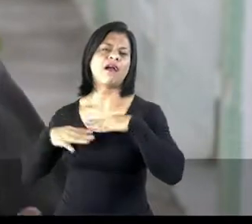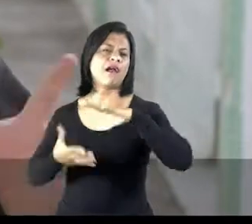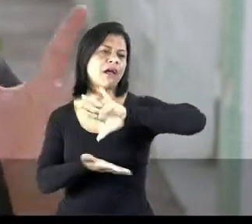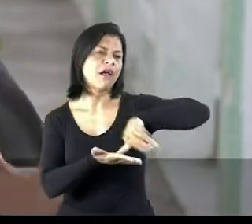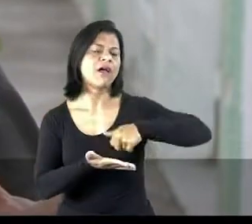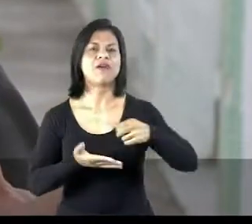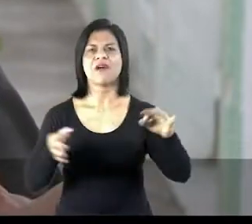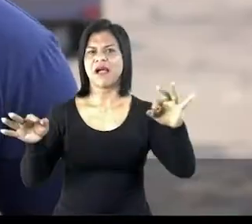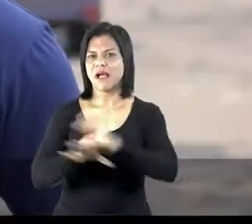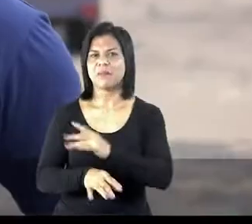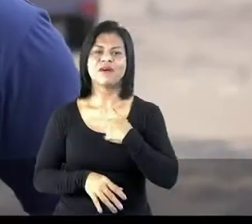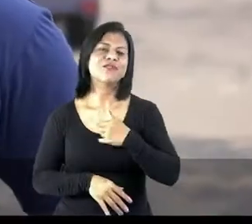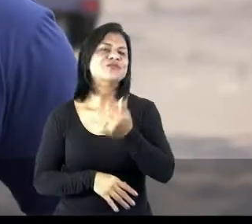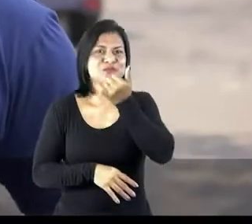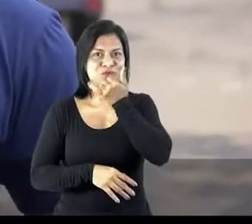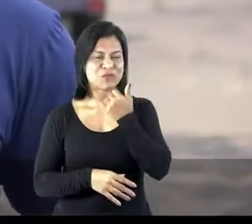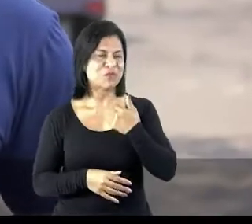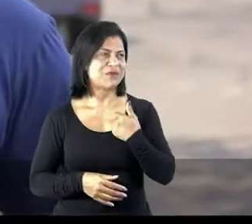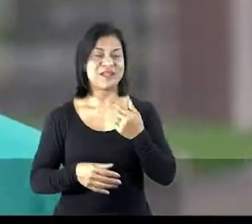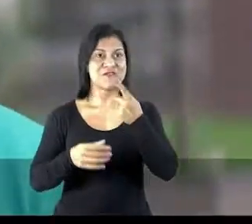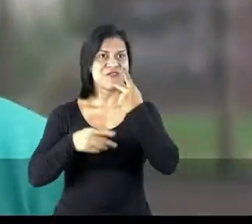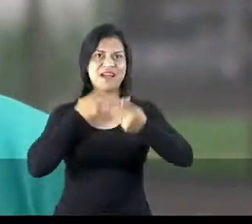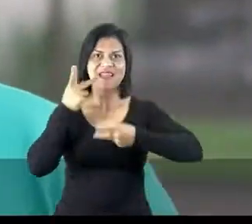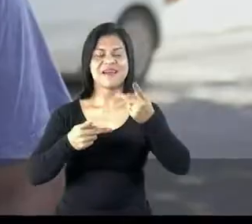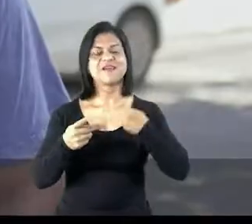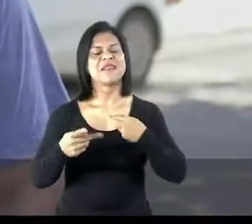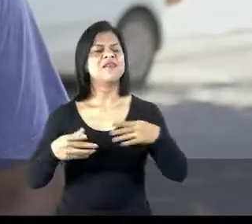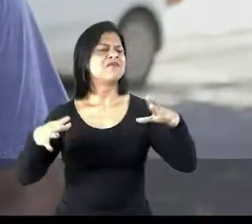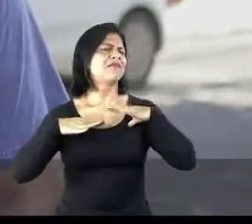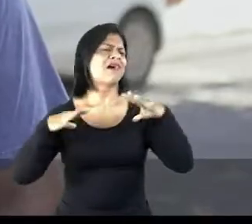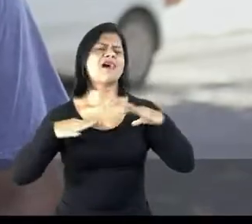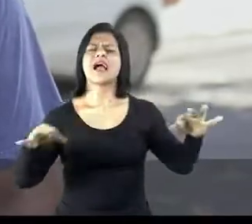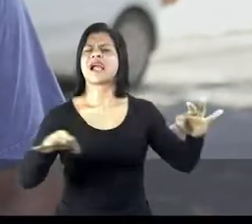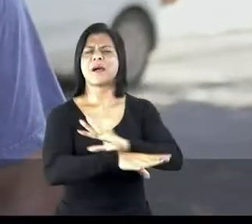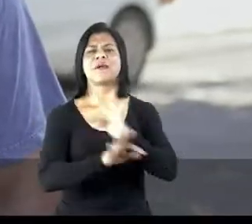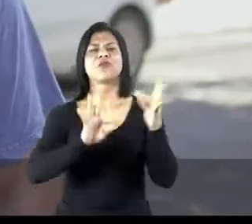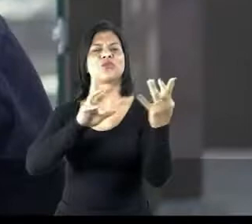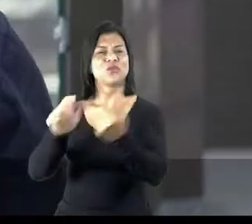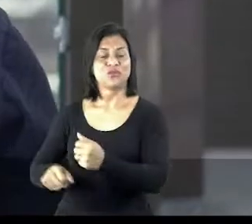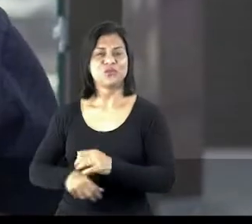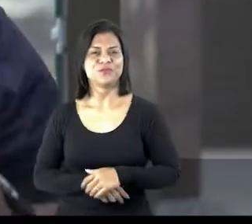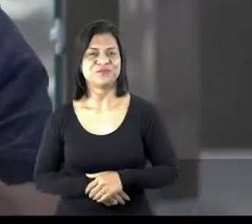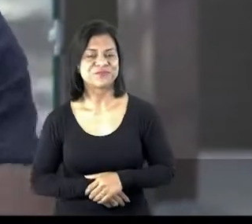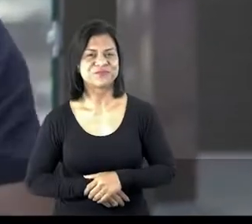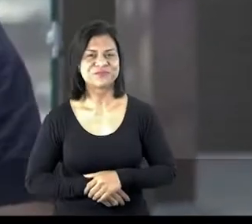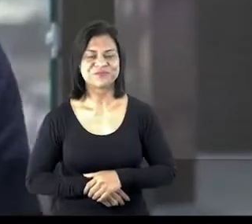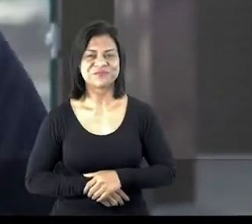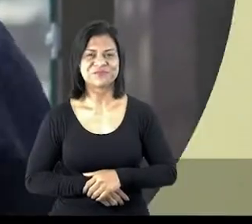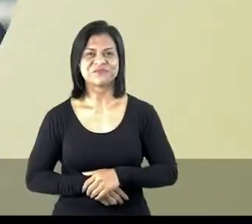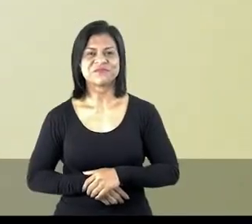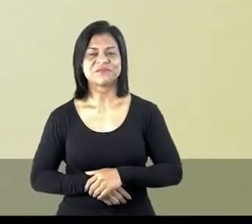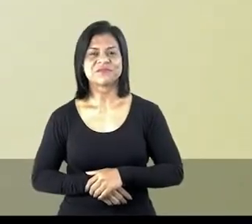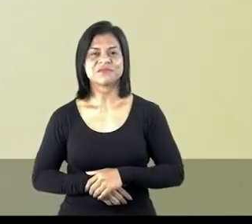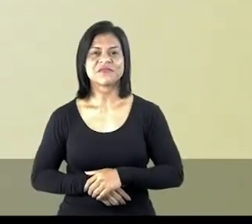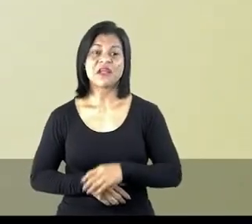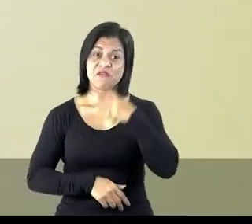Manato quer acabar... Empolguei, empolguei. Então tá. Manato vai acabar com a mamata. Pode não.